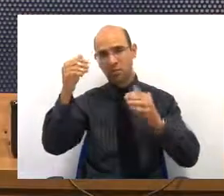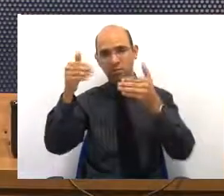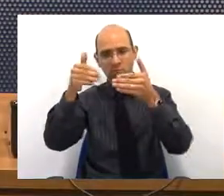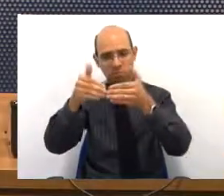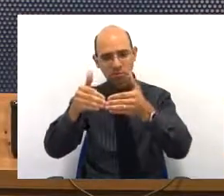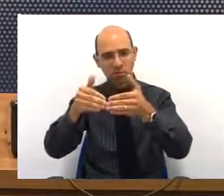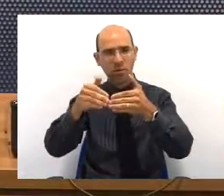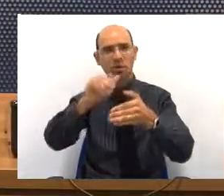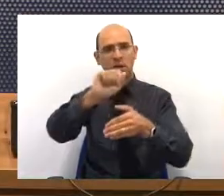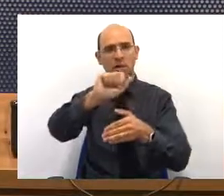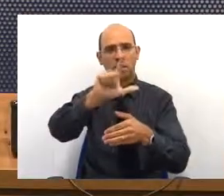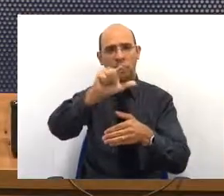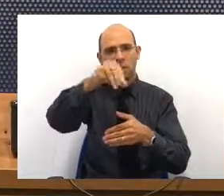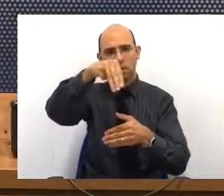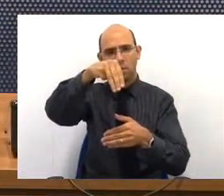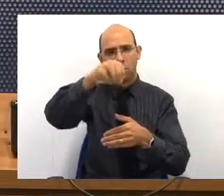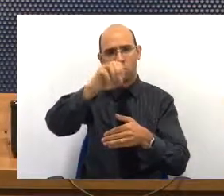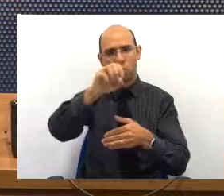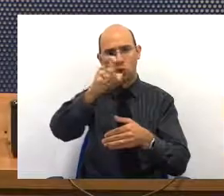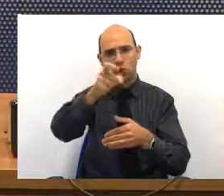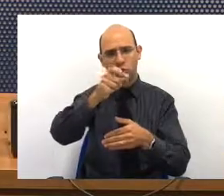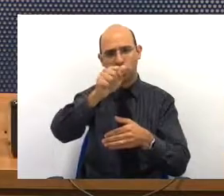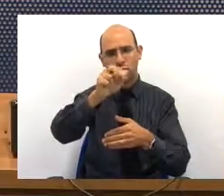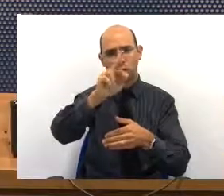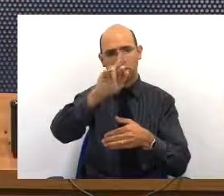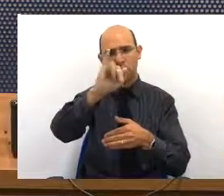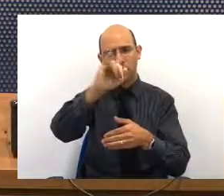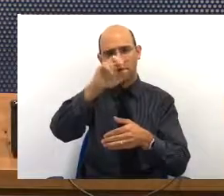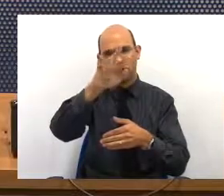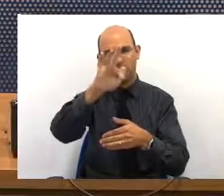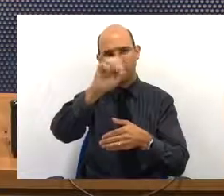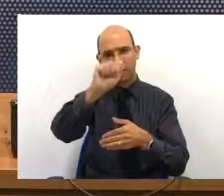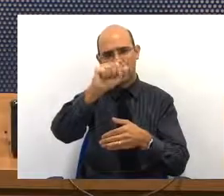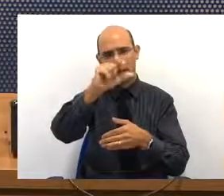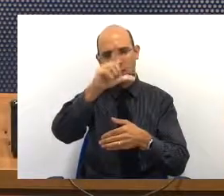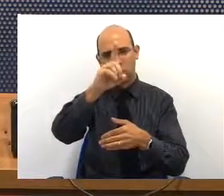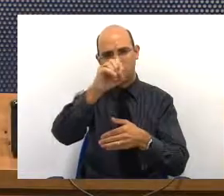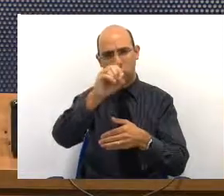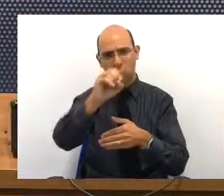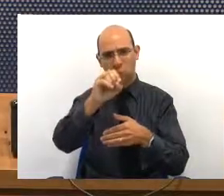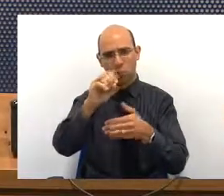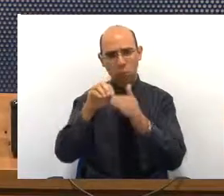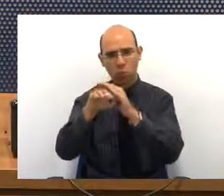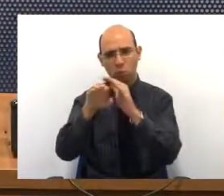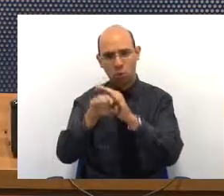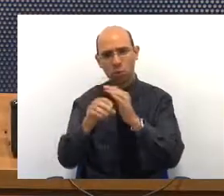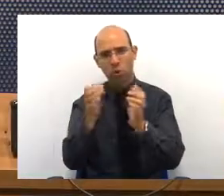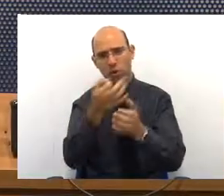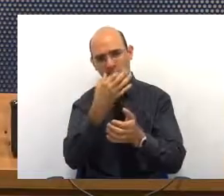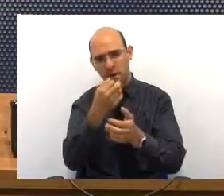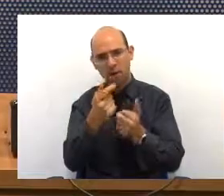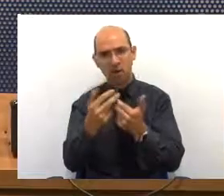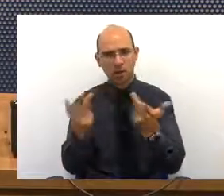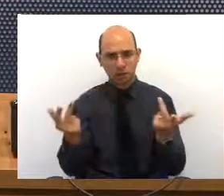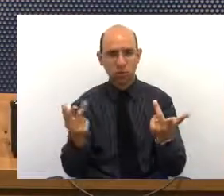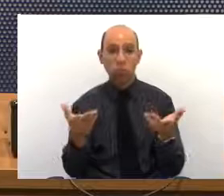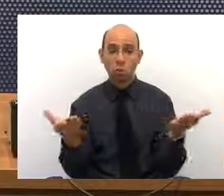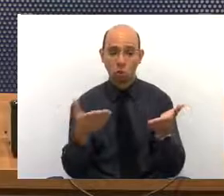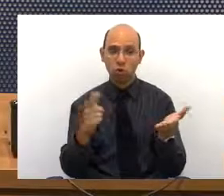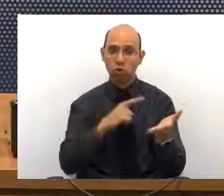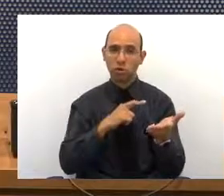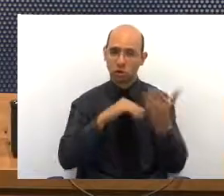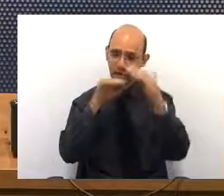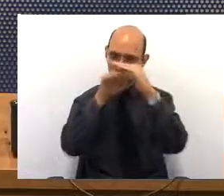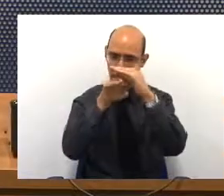almoxarifado, aliás, hoje a saúde tem um almoxarifado de